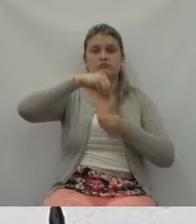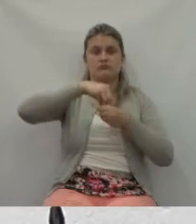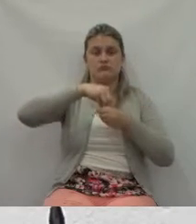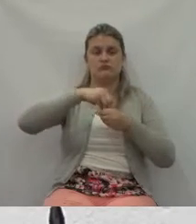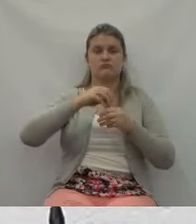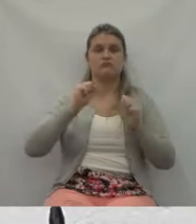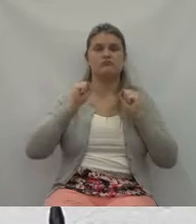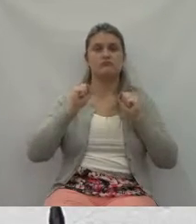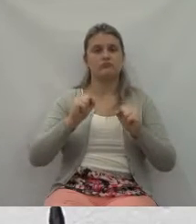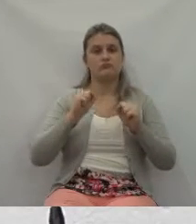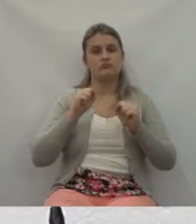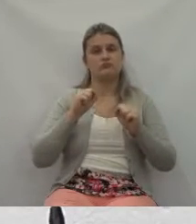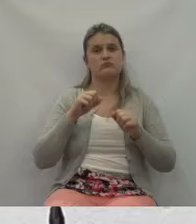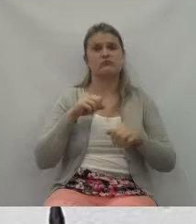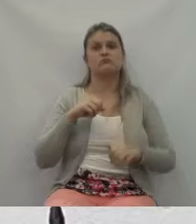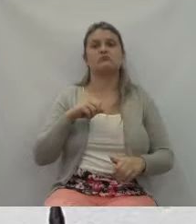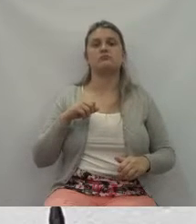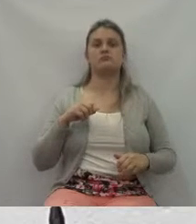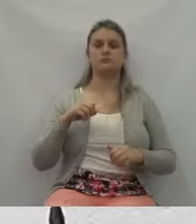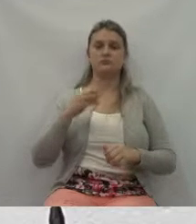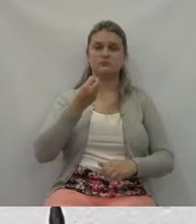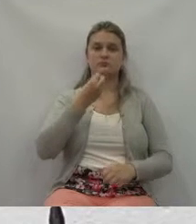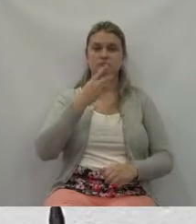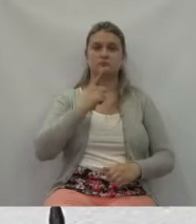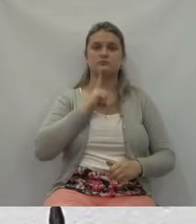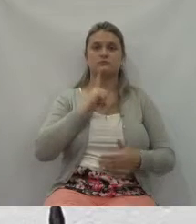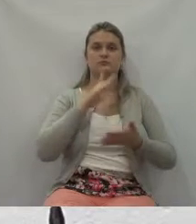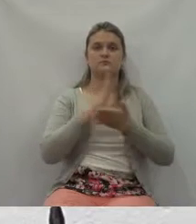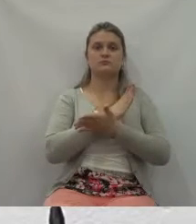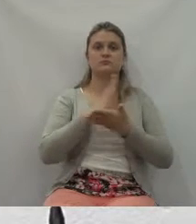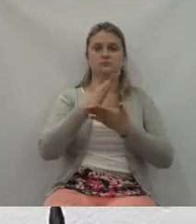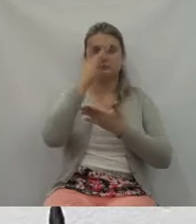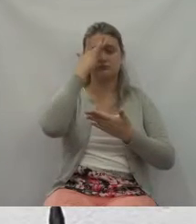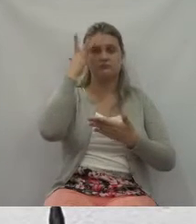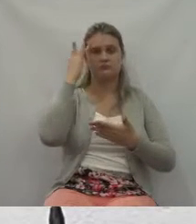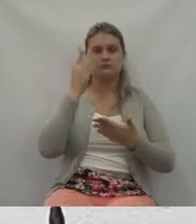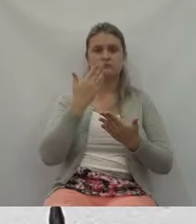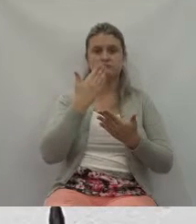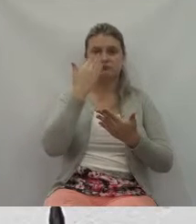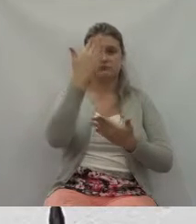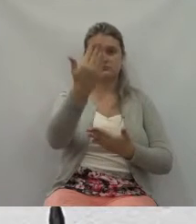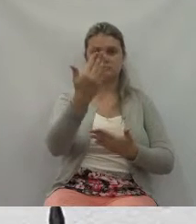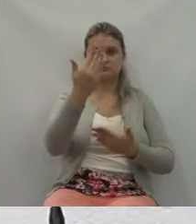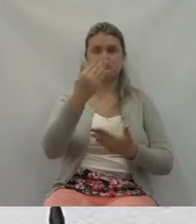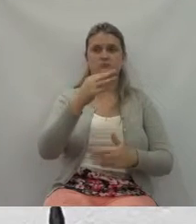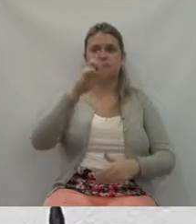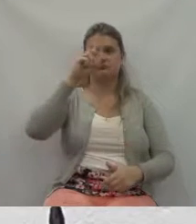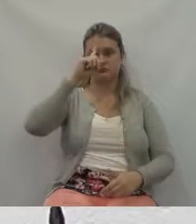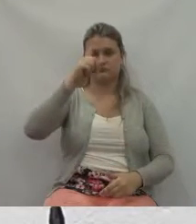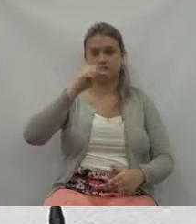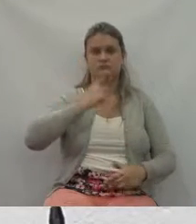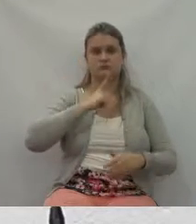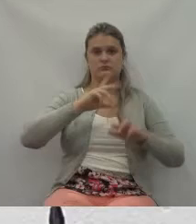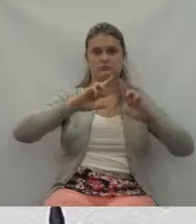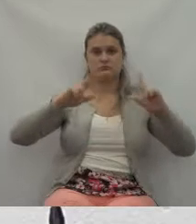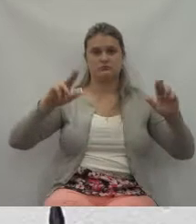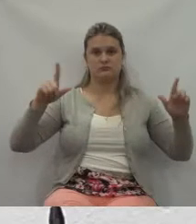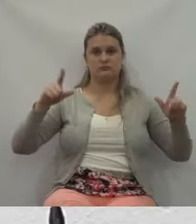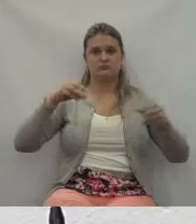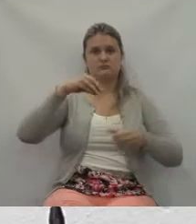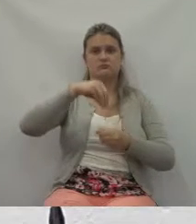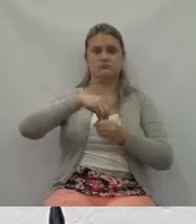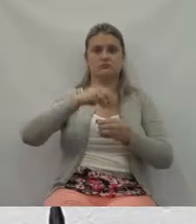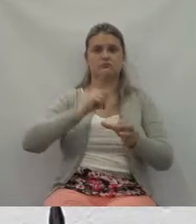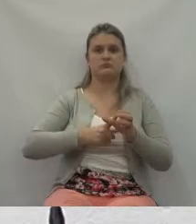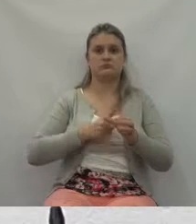que bom que nós temos pessoas à frente do comando de vários órgãos aqui na nossa cidade. Falava agora, esses dias, no